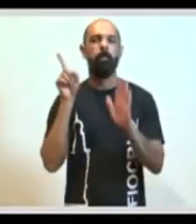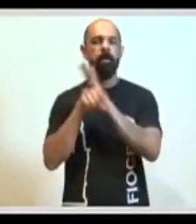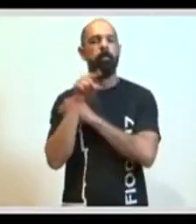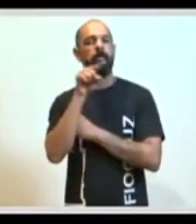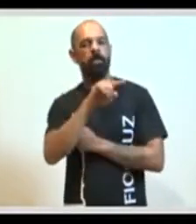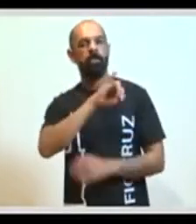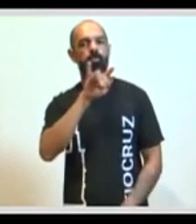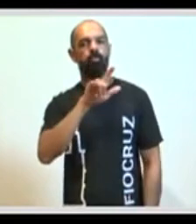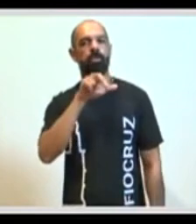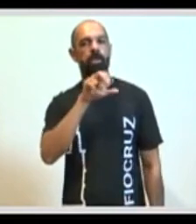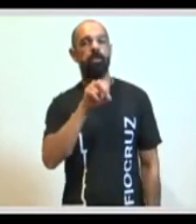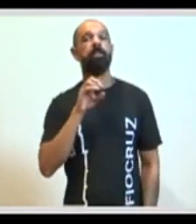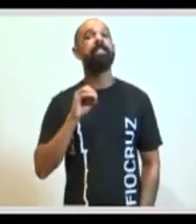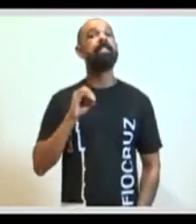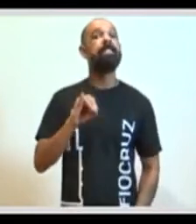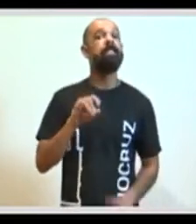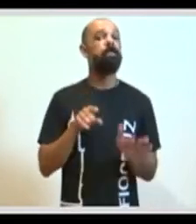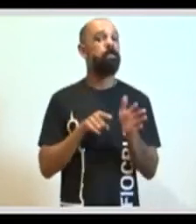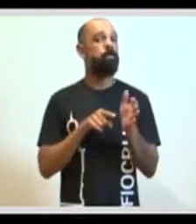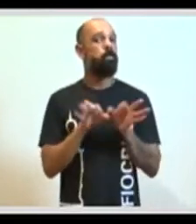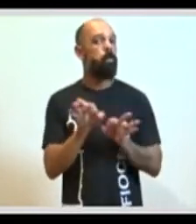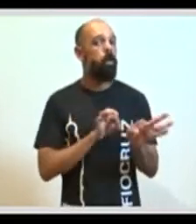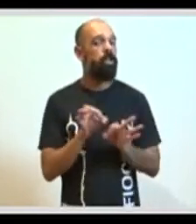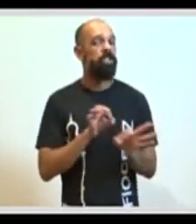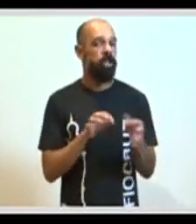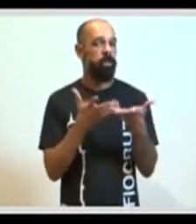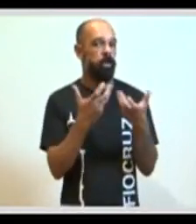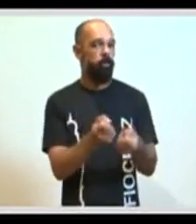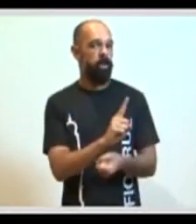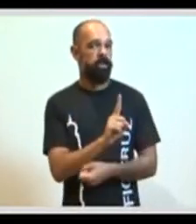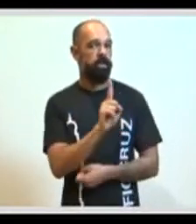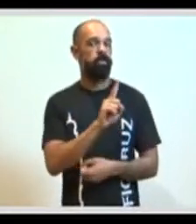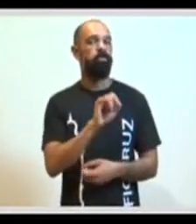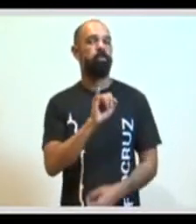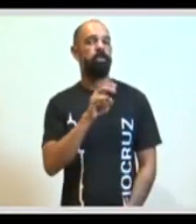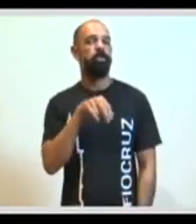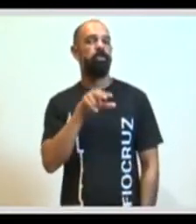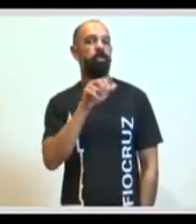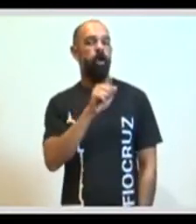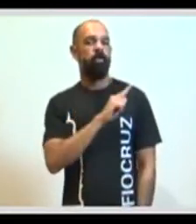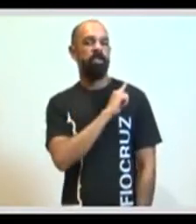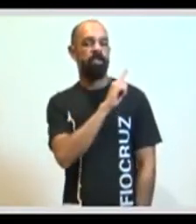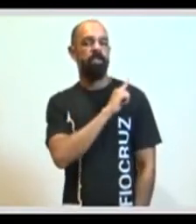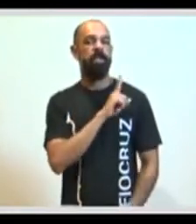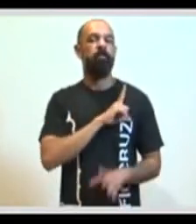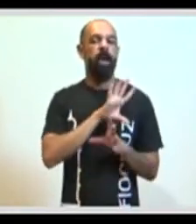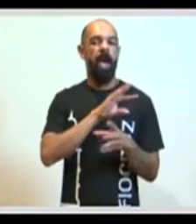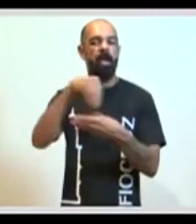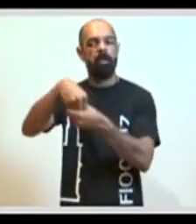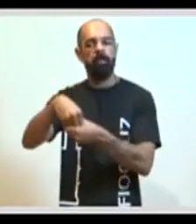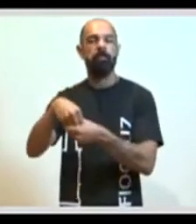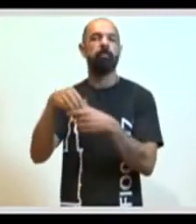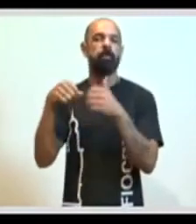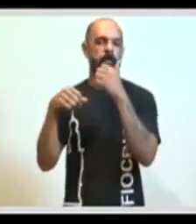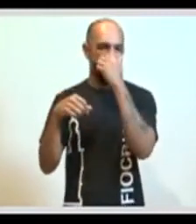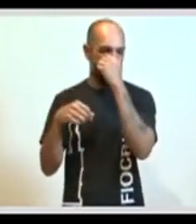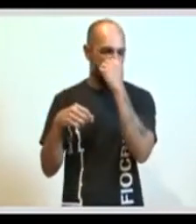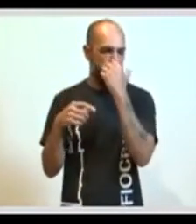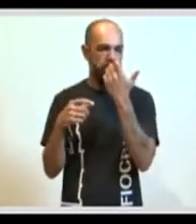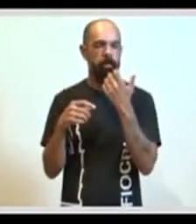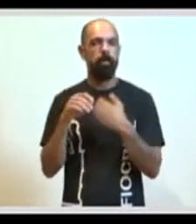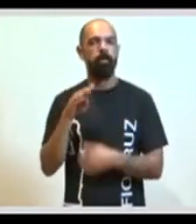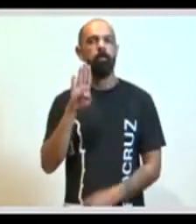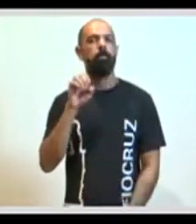também, Juliano, se os projetos não contemplados no Inova Gestão farão, de alguma maneira, parte de um